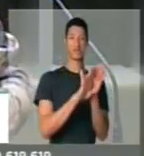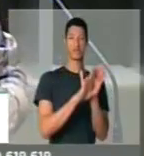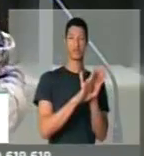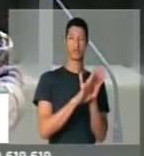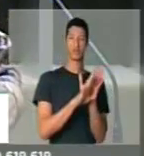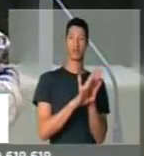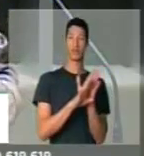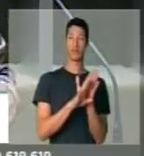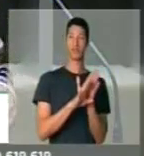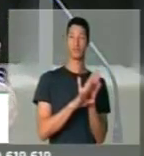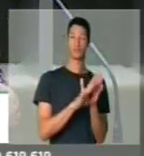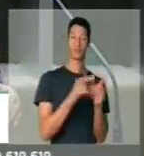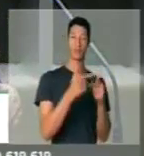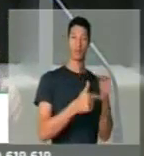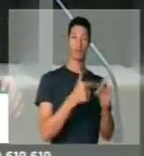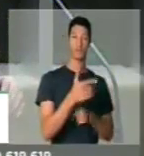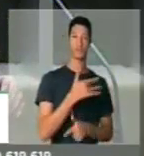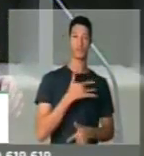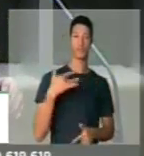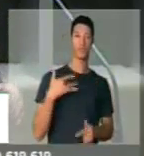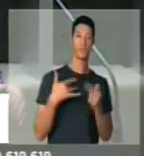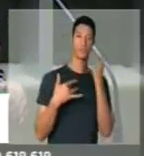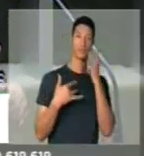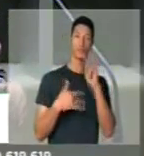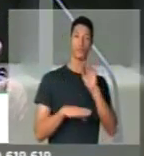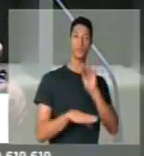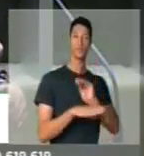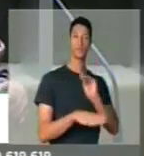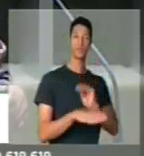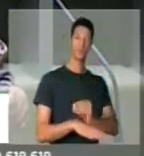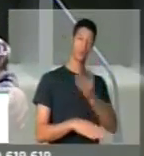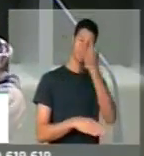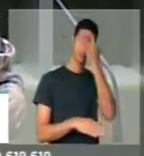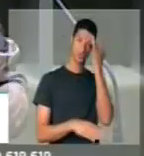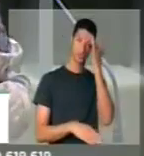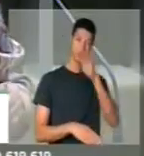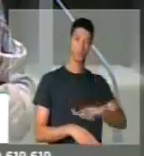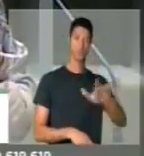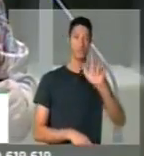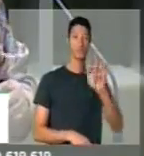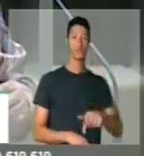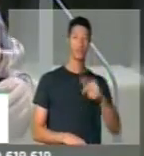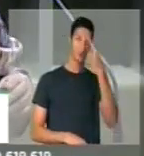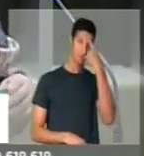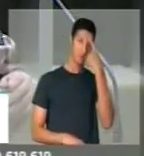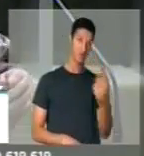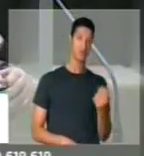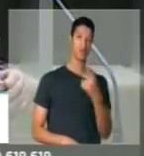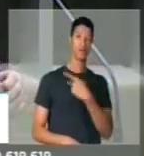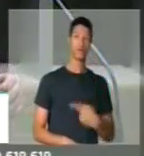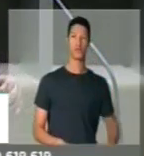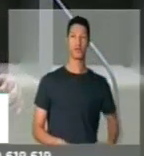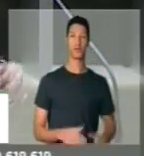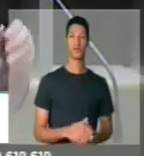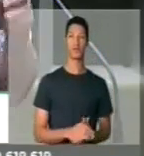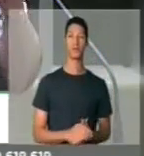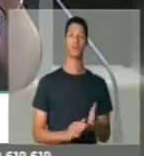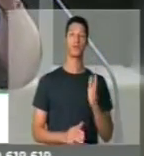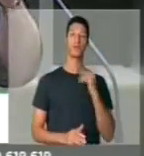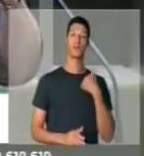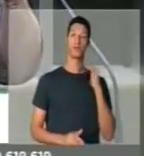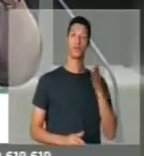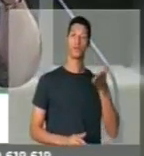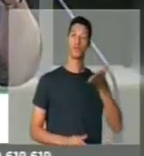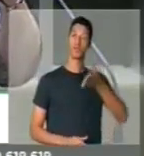ao serviço de saúde para tratar essas pessoas. Isso é uma violência, senhor presidente. Já